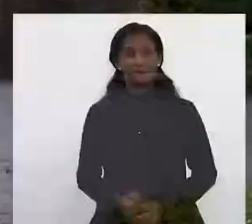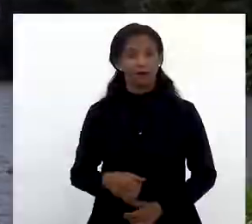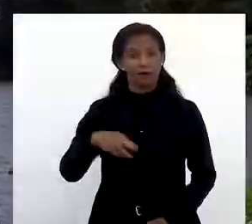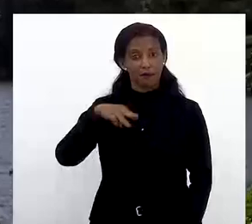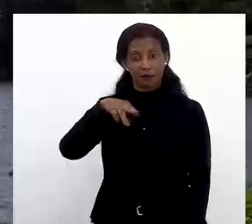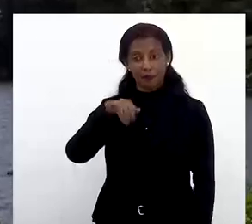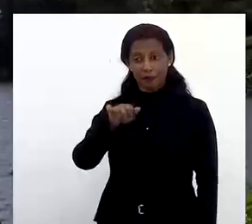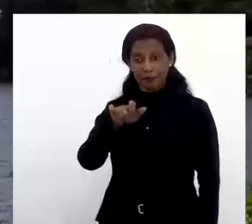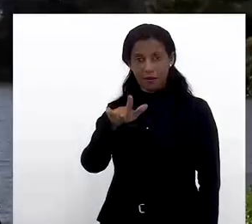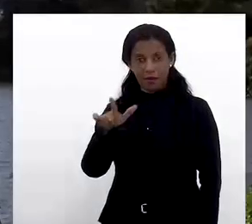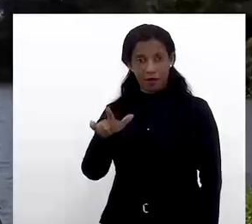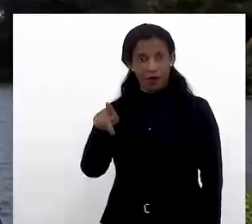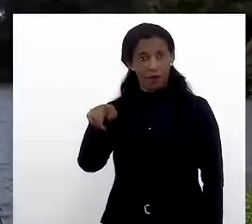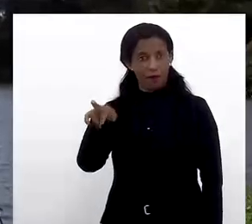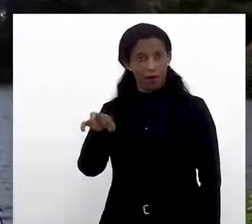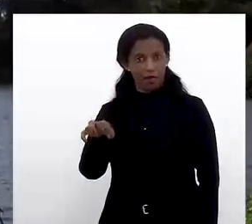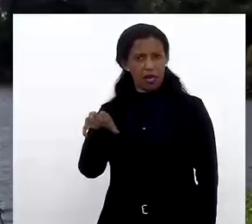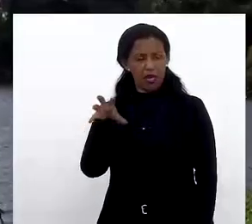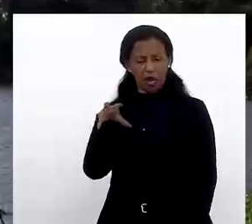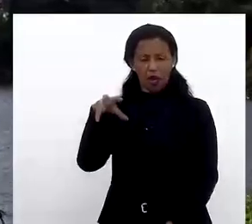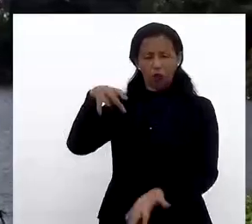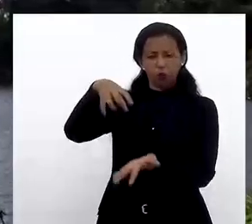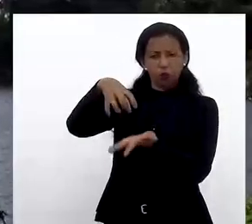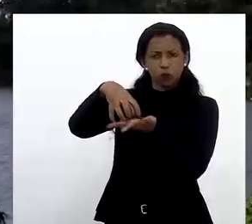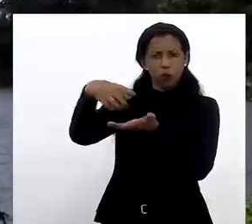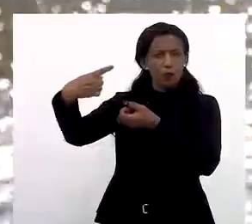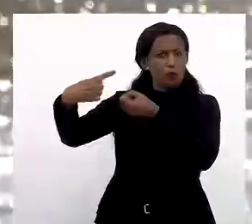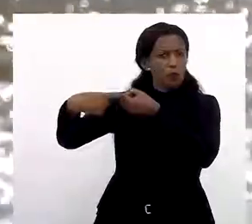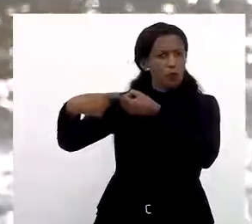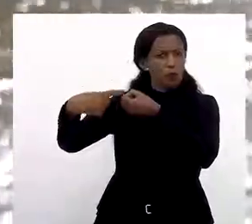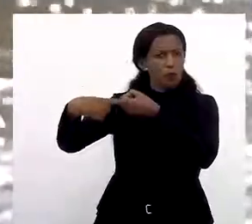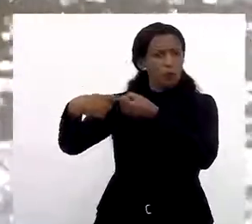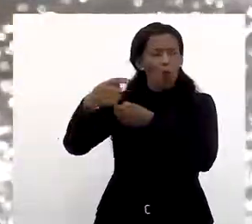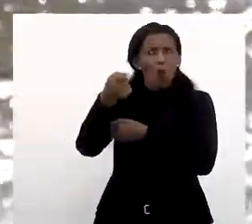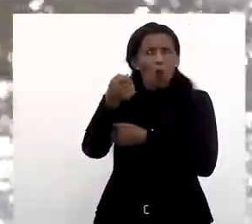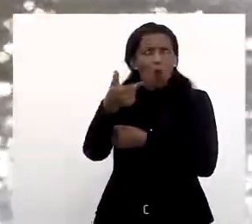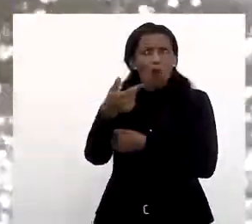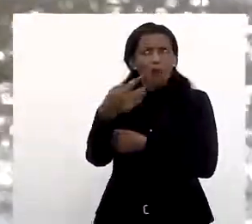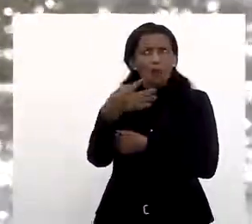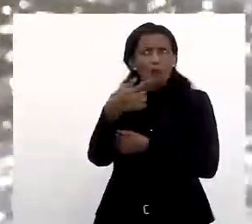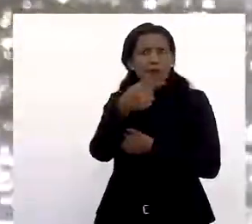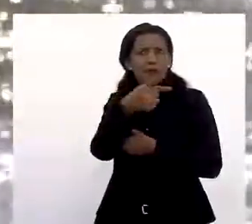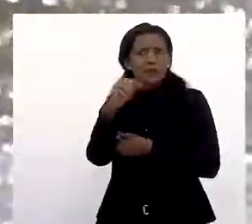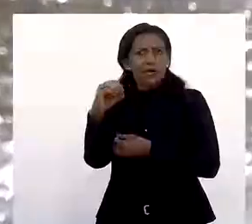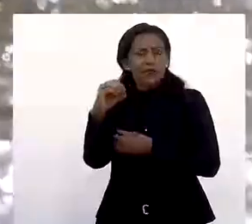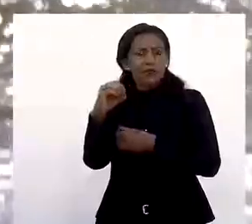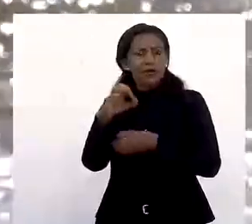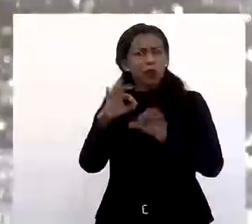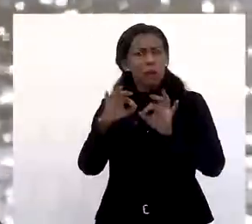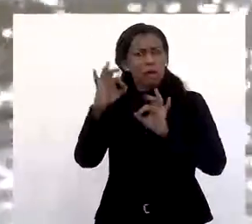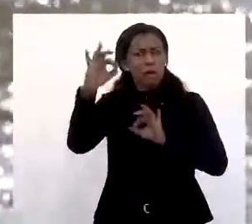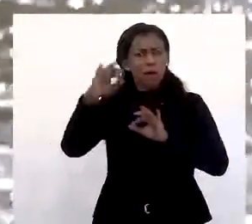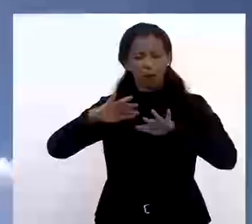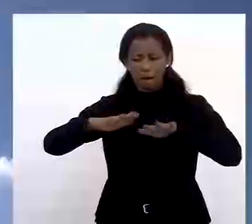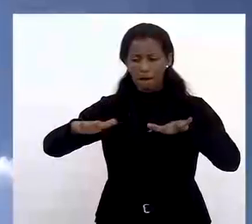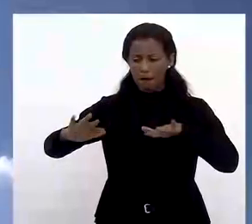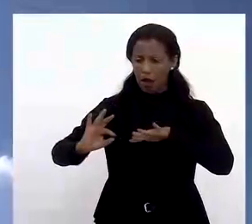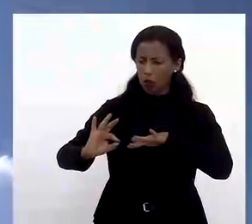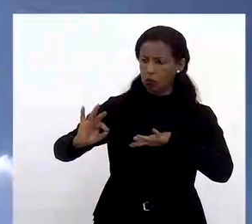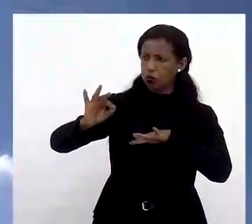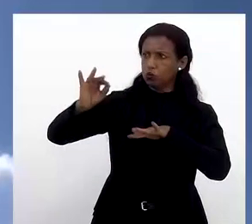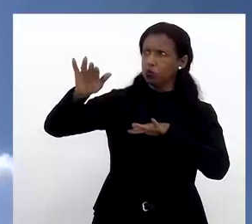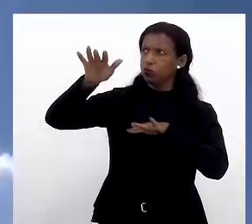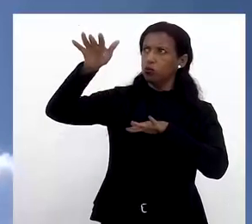Miguel Pereira é um município do centro-sul fluminense, situado a quase 700 metros do nível do mar. Uma